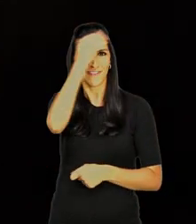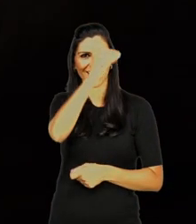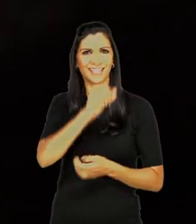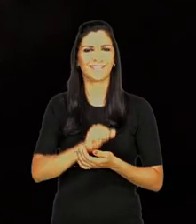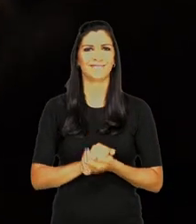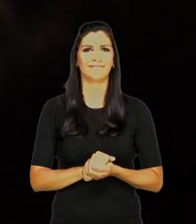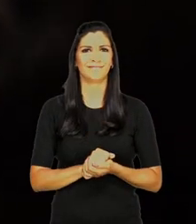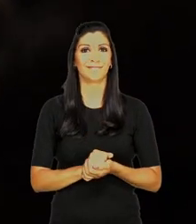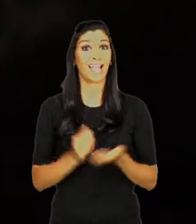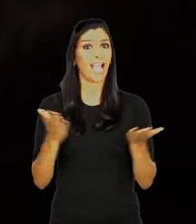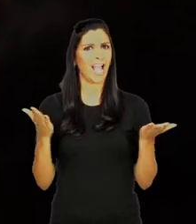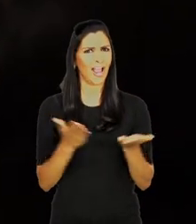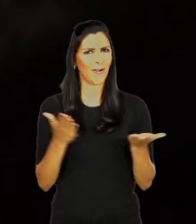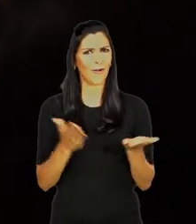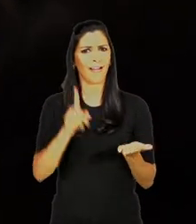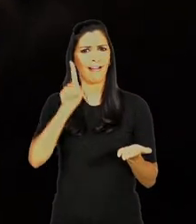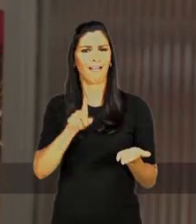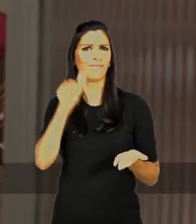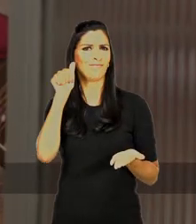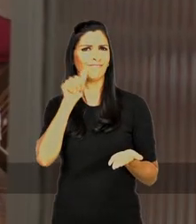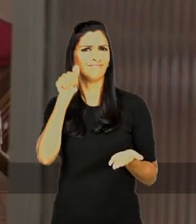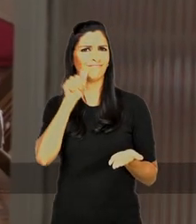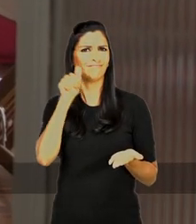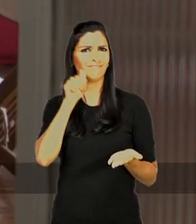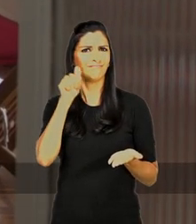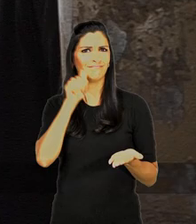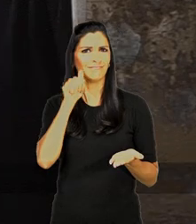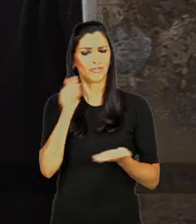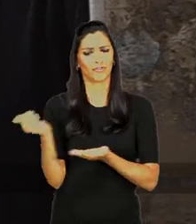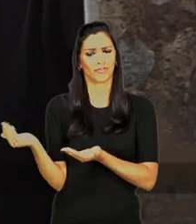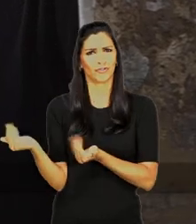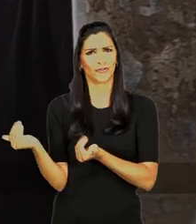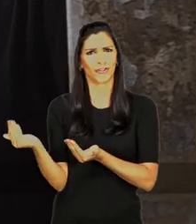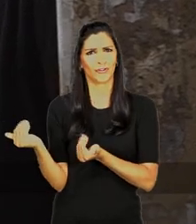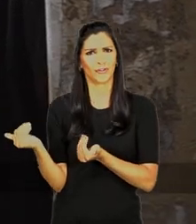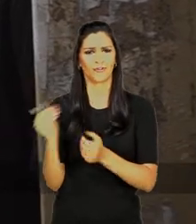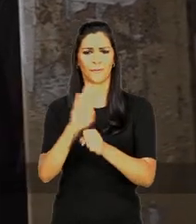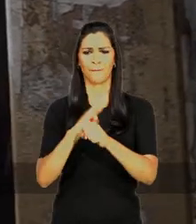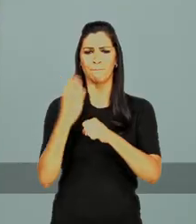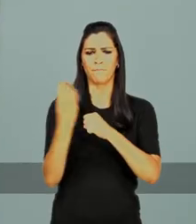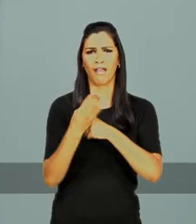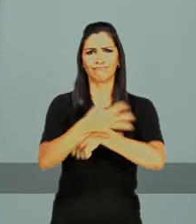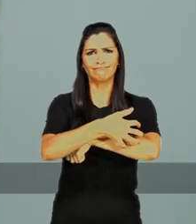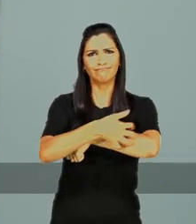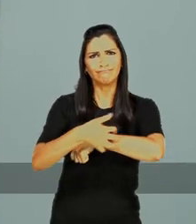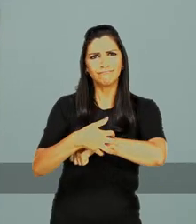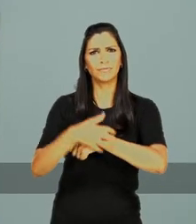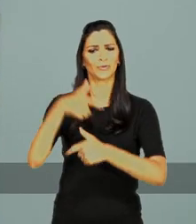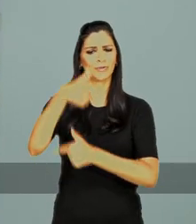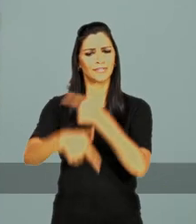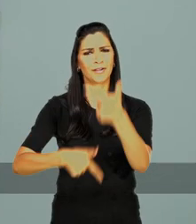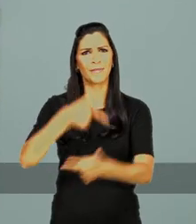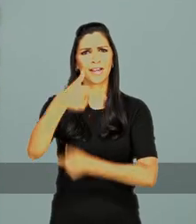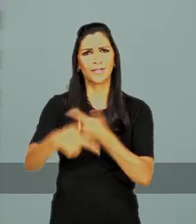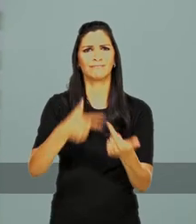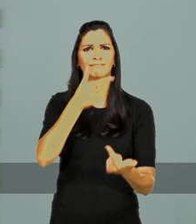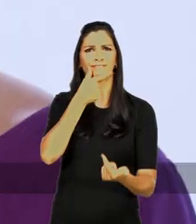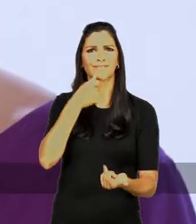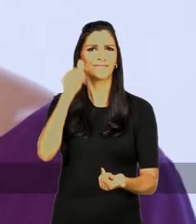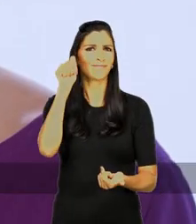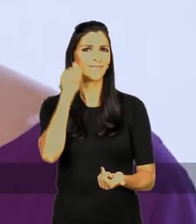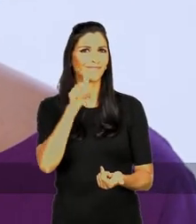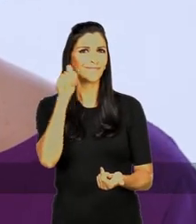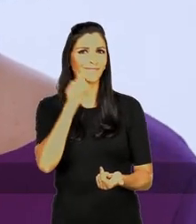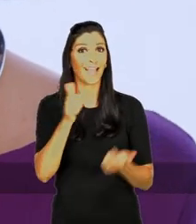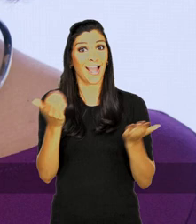Agora chegou a nossa vez. A vez das mulheres, da juventude, dos bairros de periferia, dos trabalhadores, das trabalhadoras.